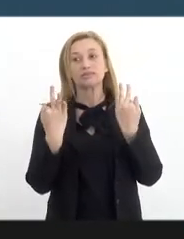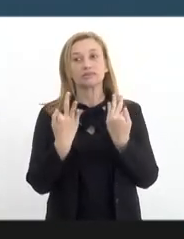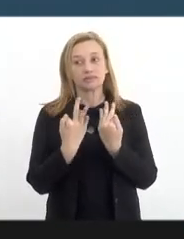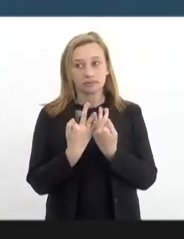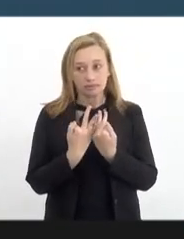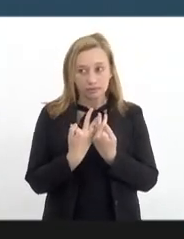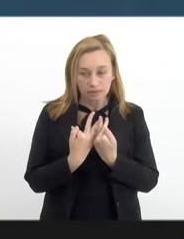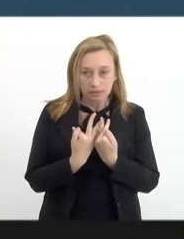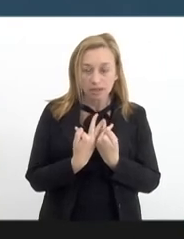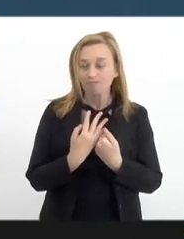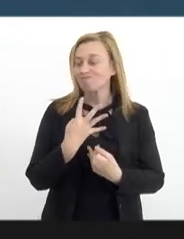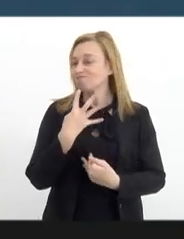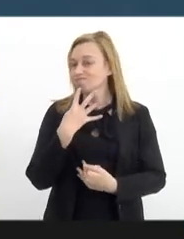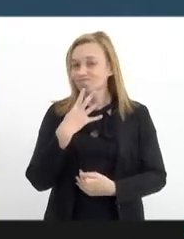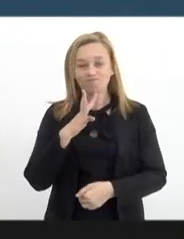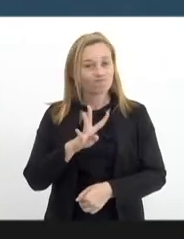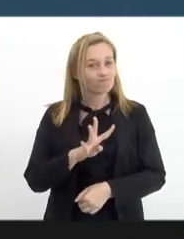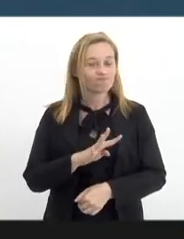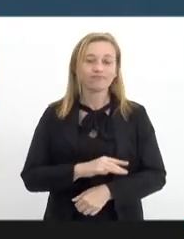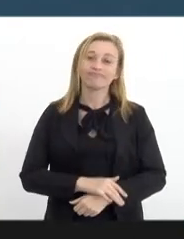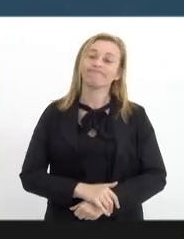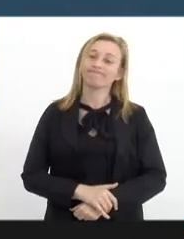não conheciam também.